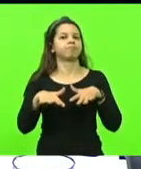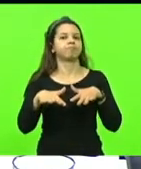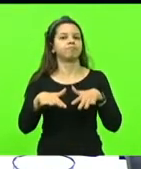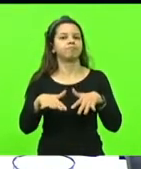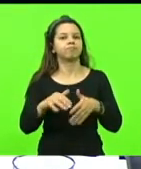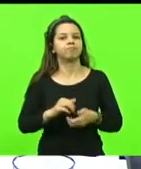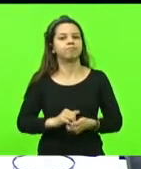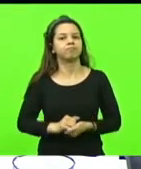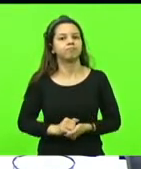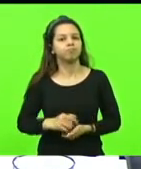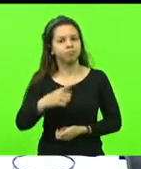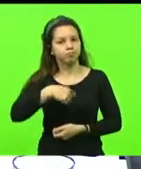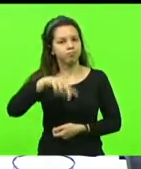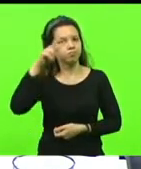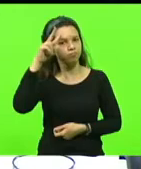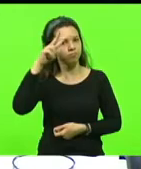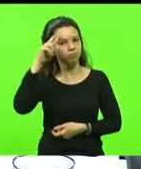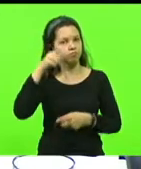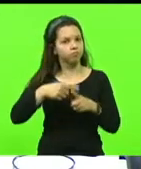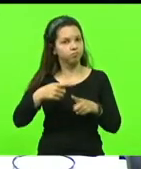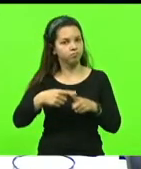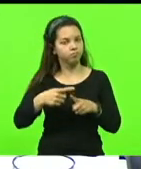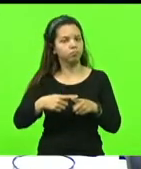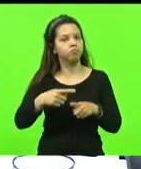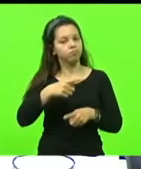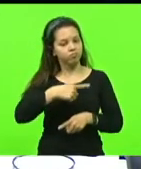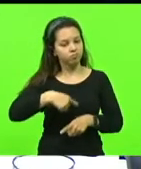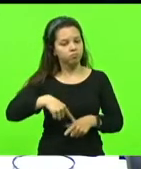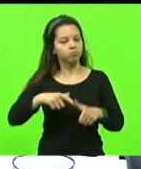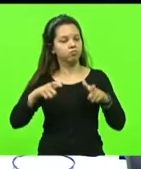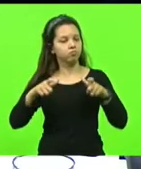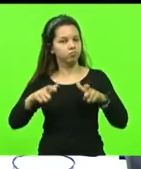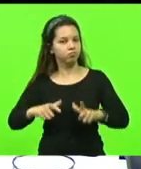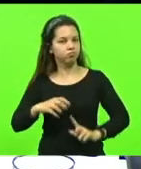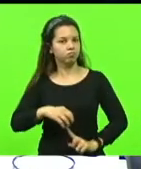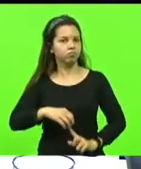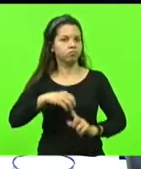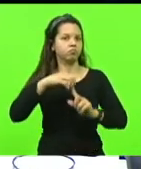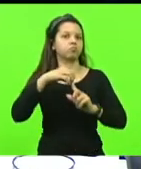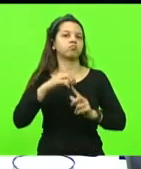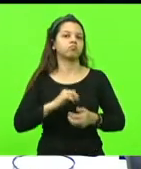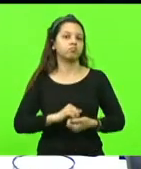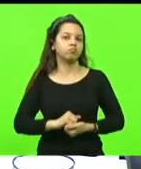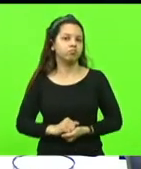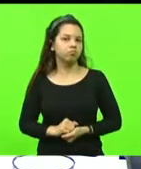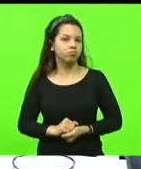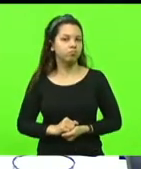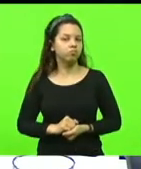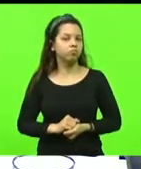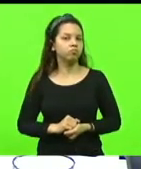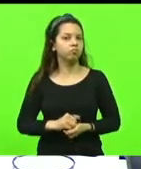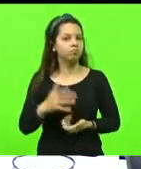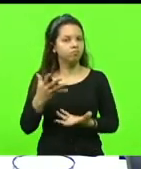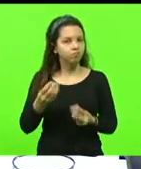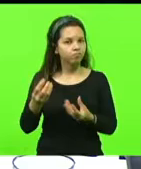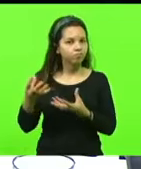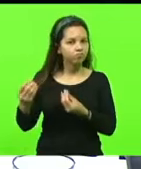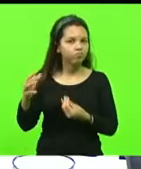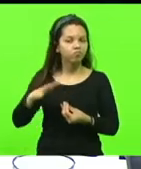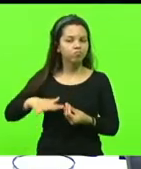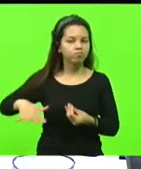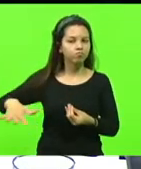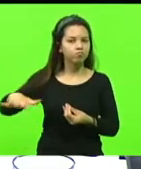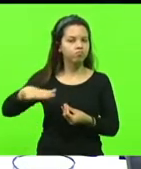estamos em espaços de destaque, algo que, de uma forma geral, as pessoas